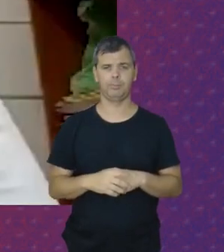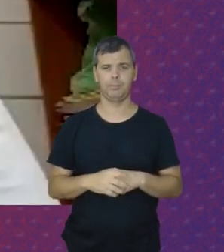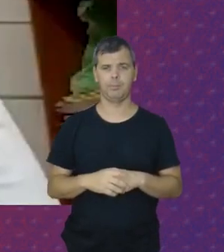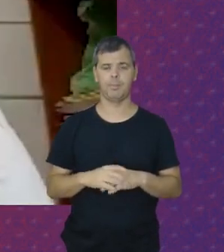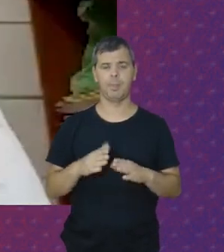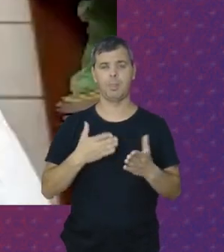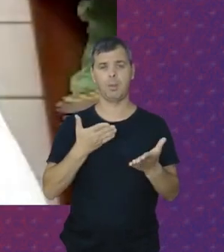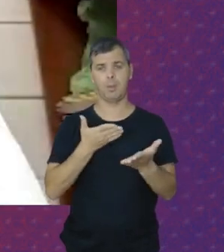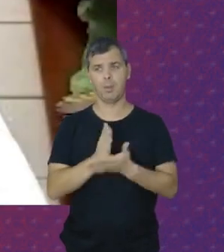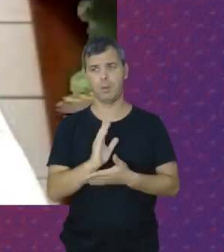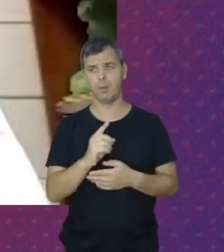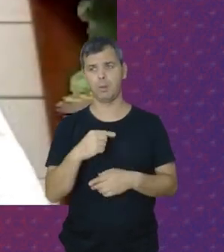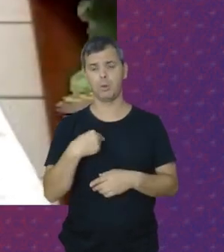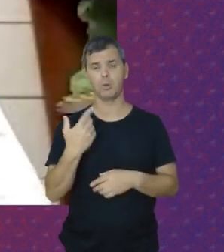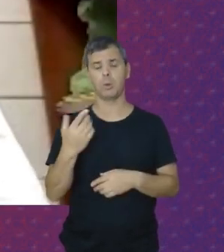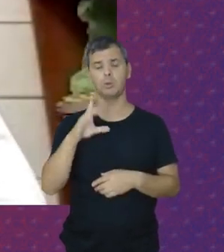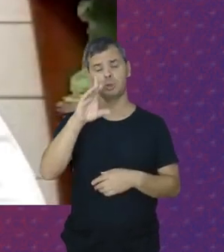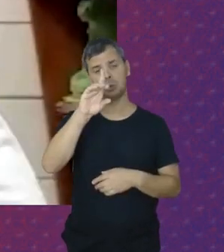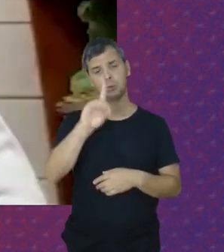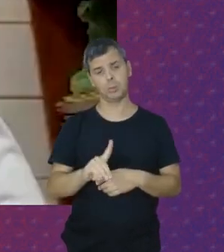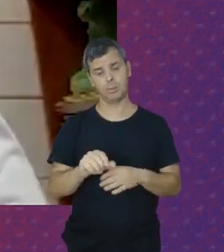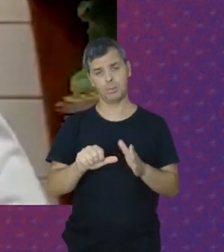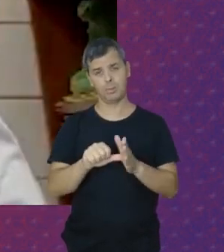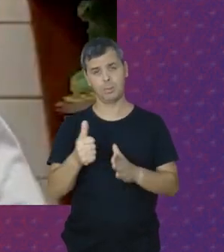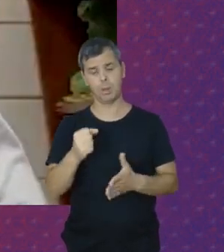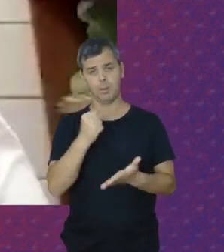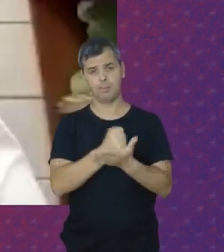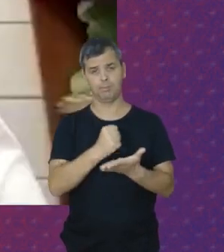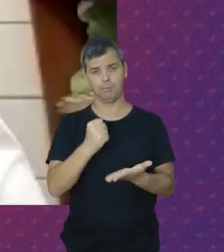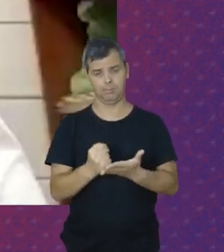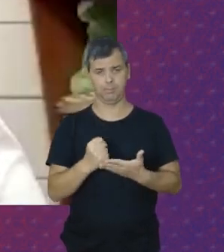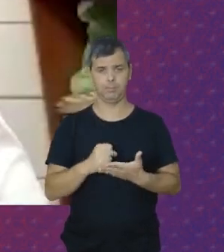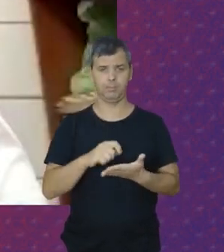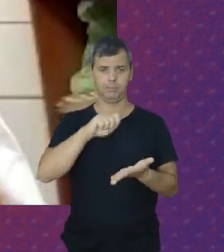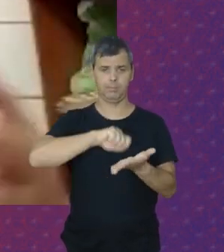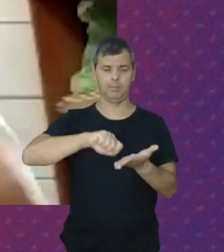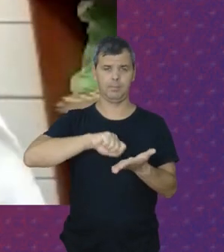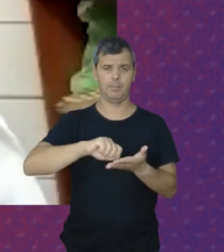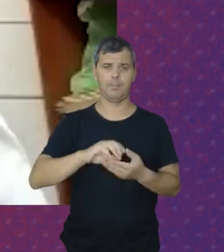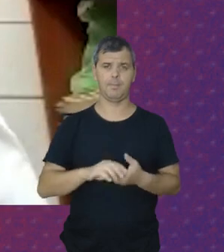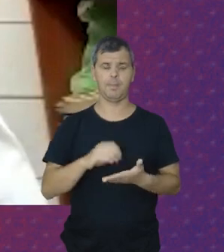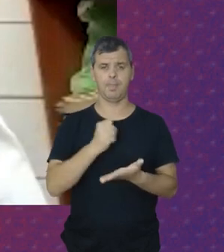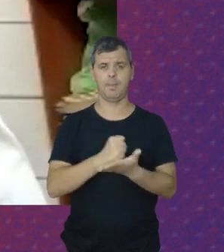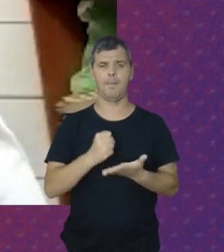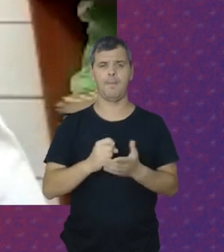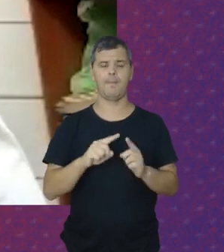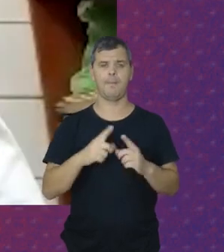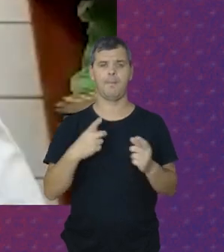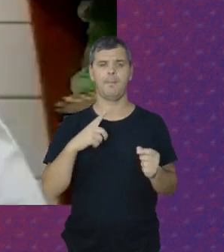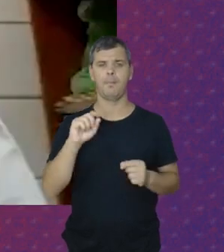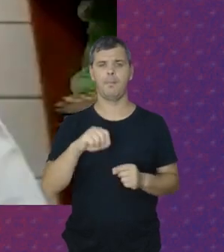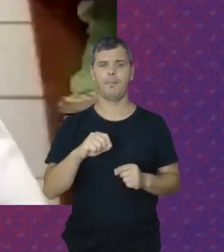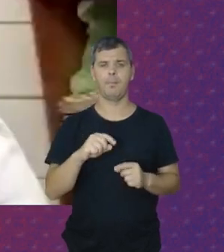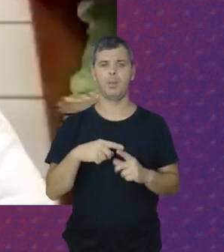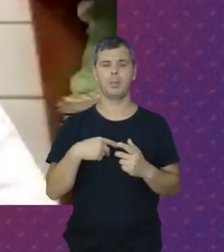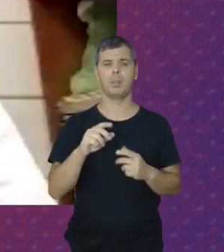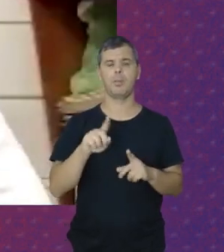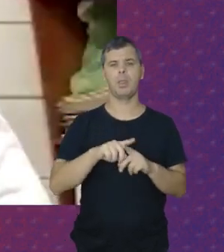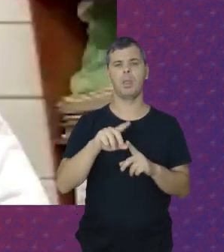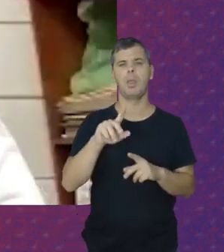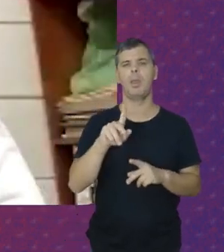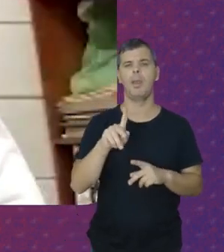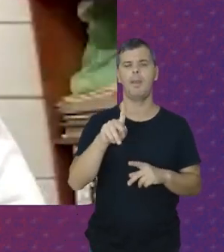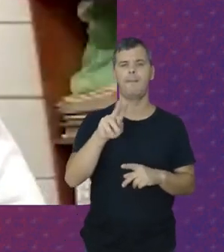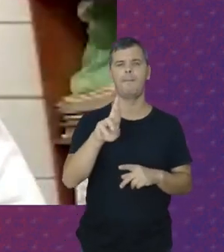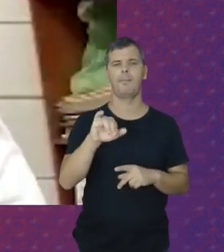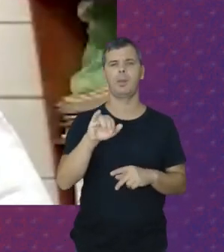Foi aprovado O nosso primeiro direito Que é a carteira assinada Carteira assinada E a previdência Era